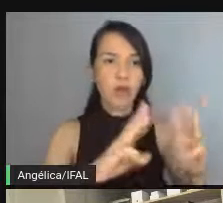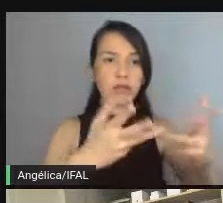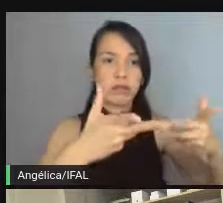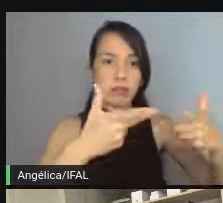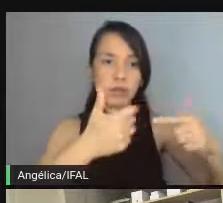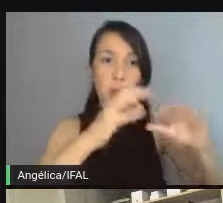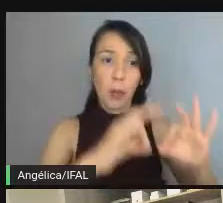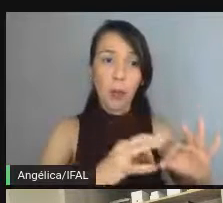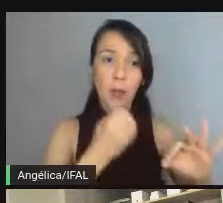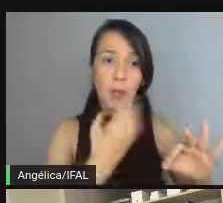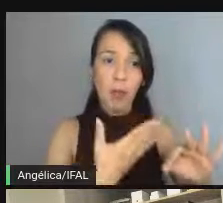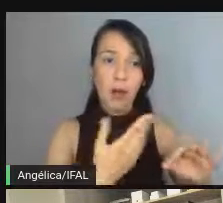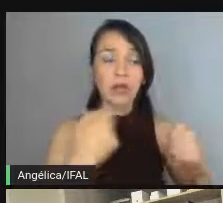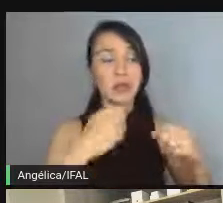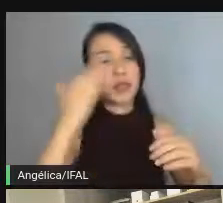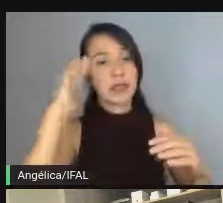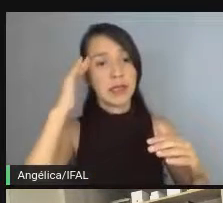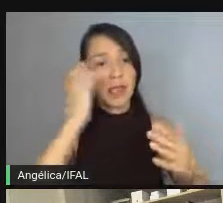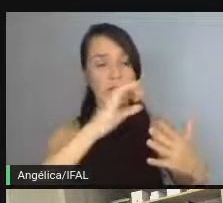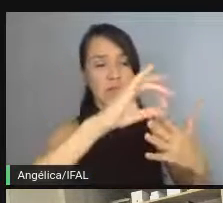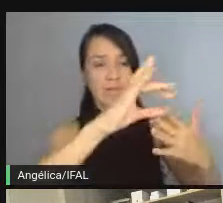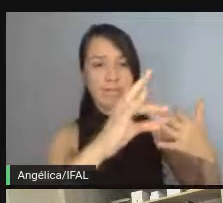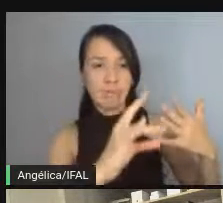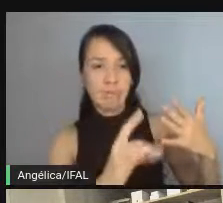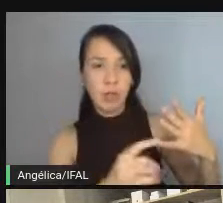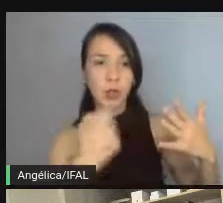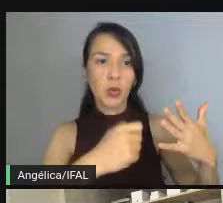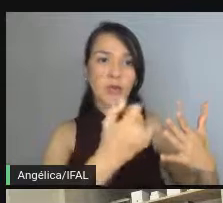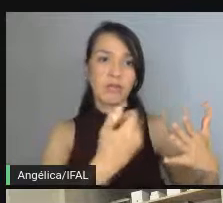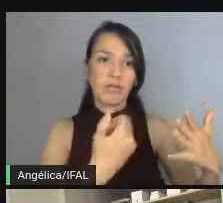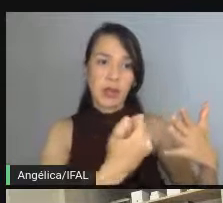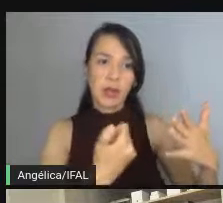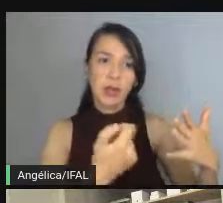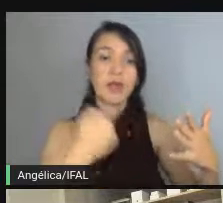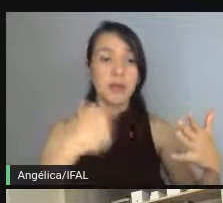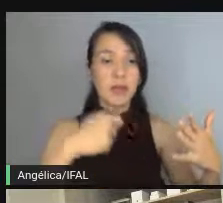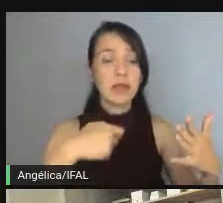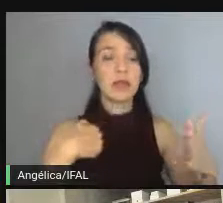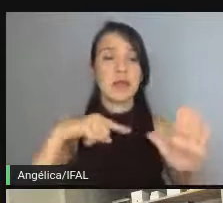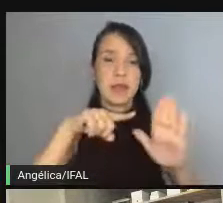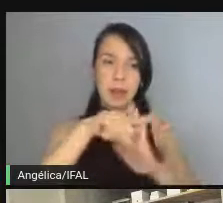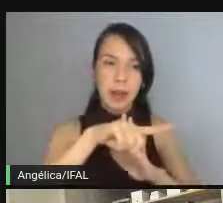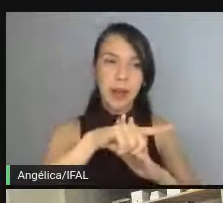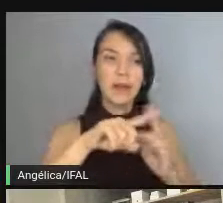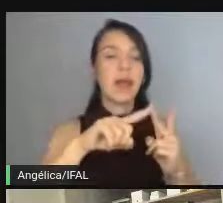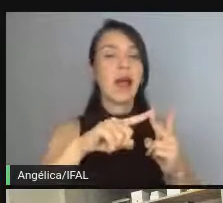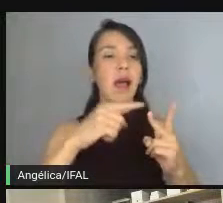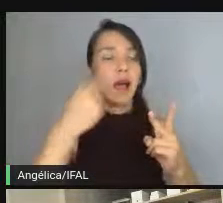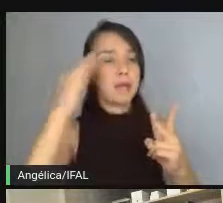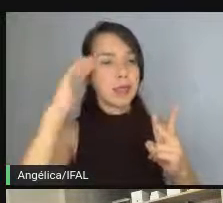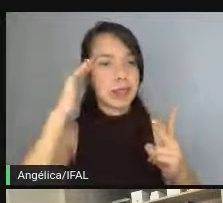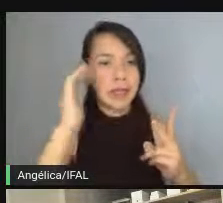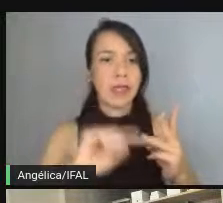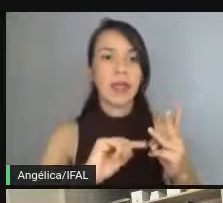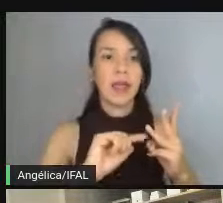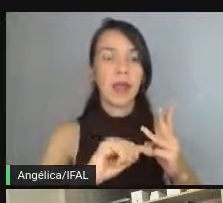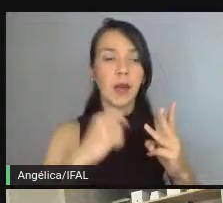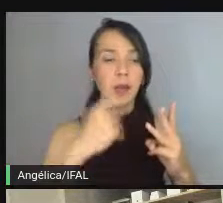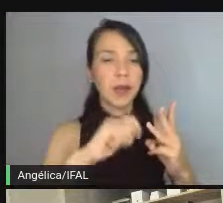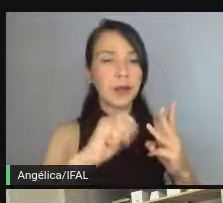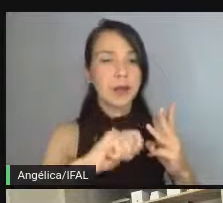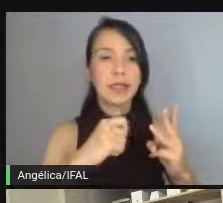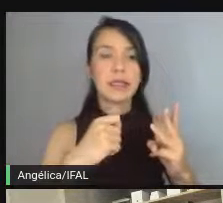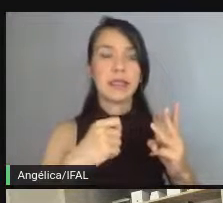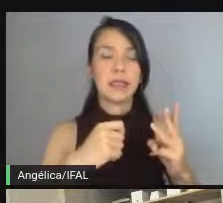a gente precisa interpretar todos os requisitos que estão sendo passados para a gente. Então, a gente tem que questionar, tem que interpretar o que está sendo feito,